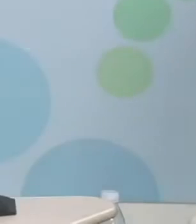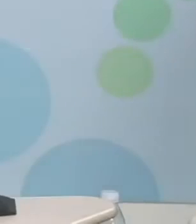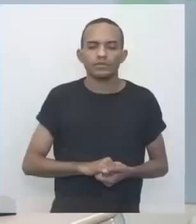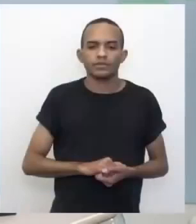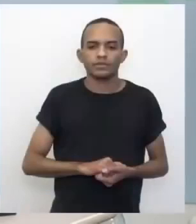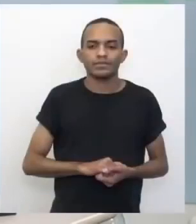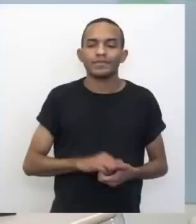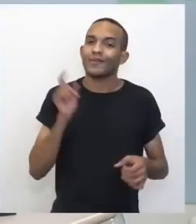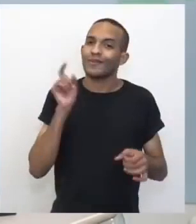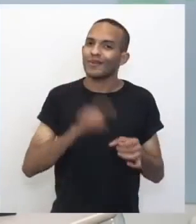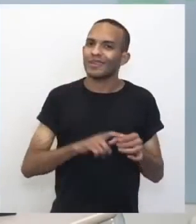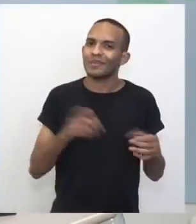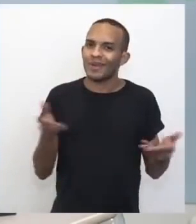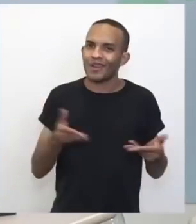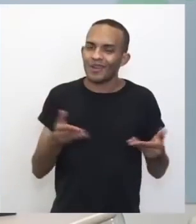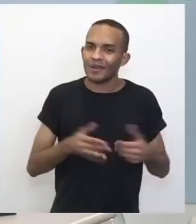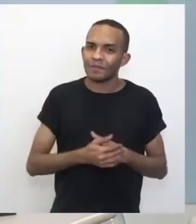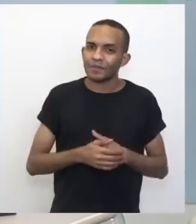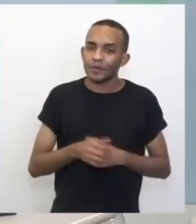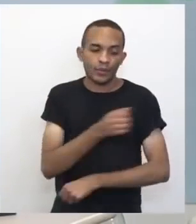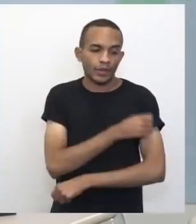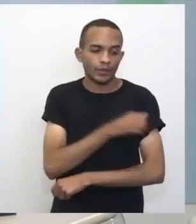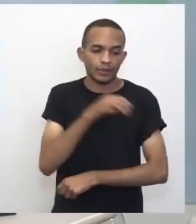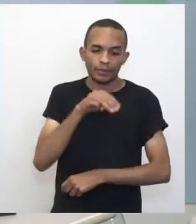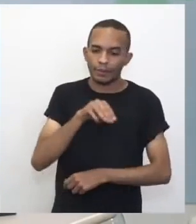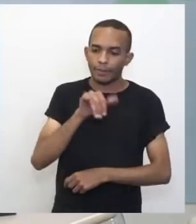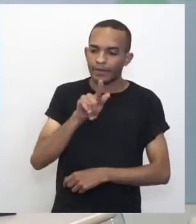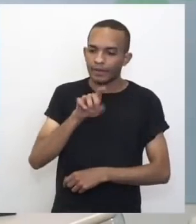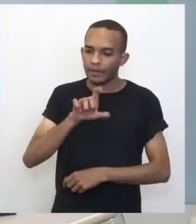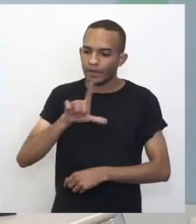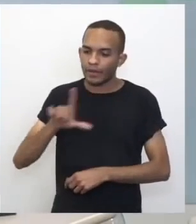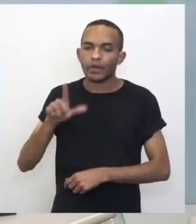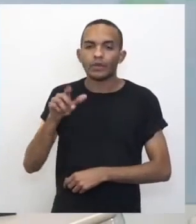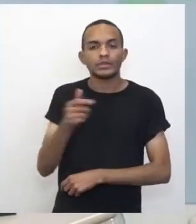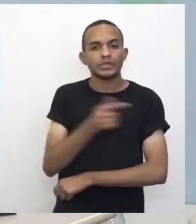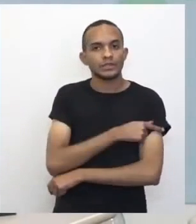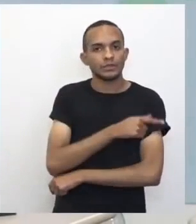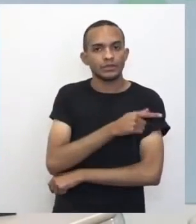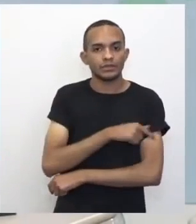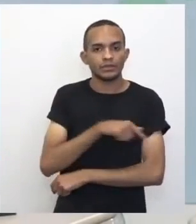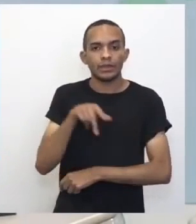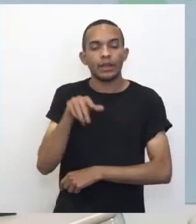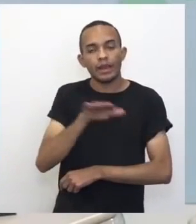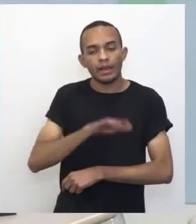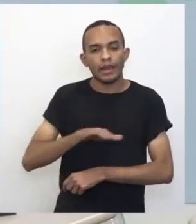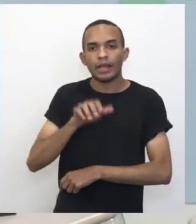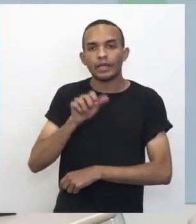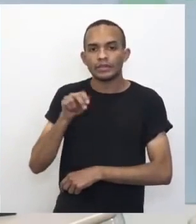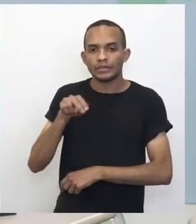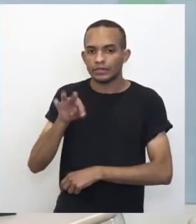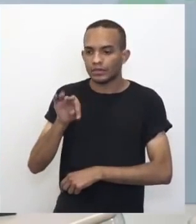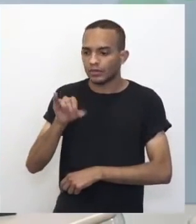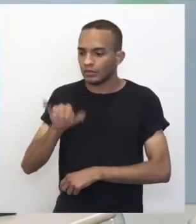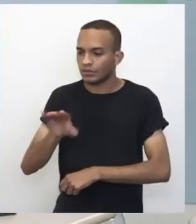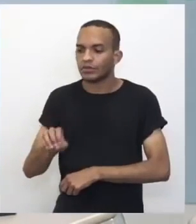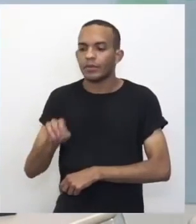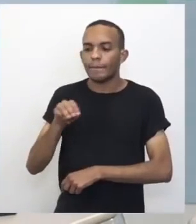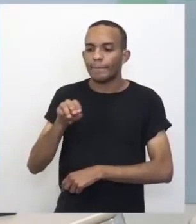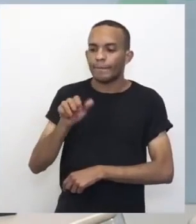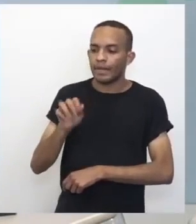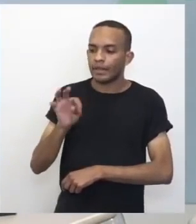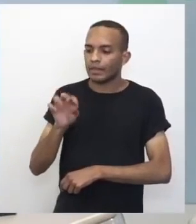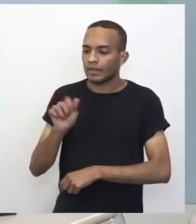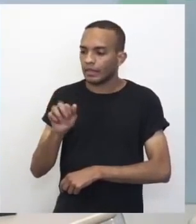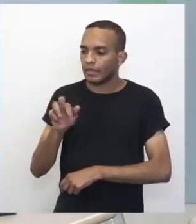E voltamos aí, né, com o aluno Miguel Mira, do sétimo ano, da PEI Antônio Matarazzo, de Santa Bárbara do Oeste.